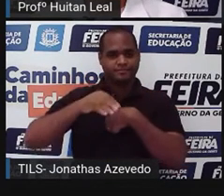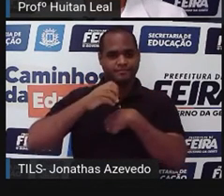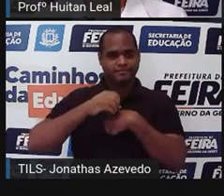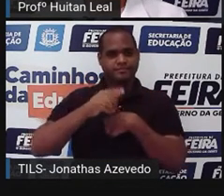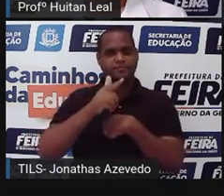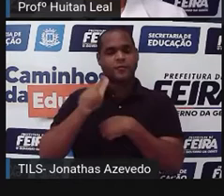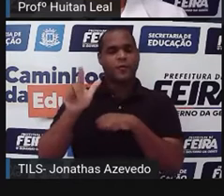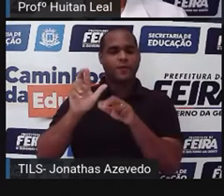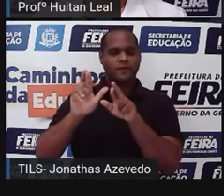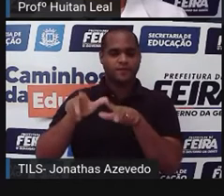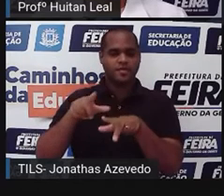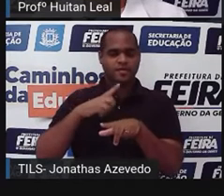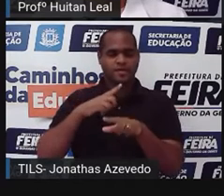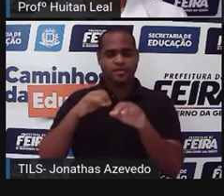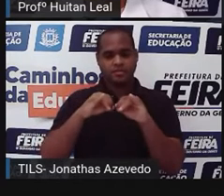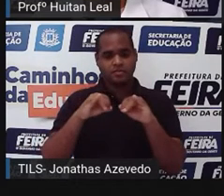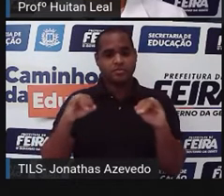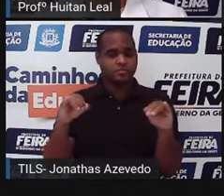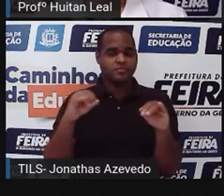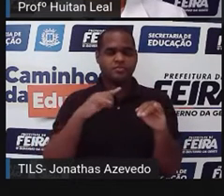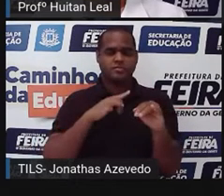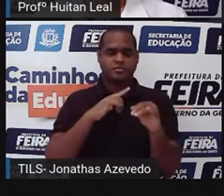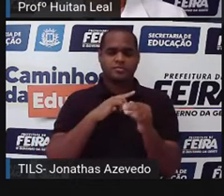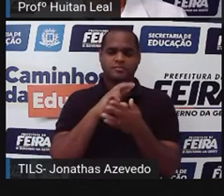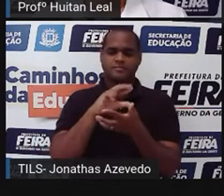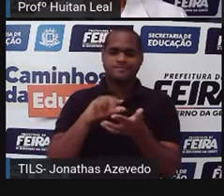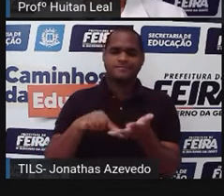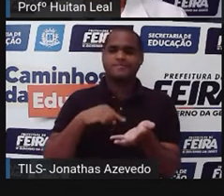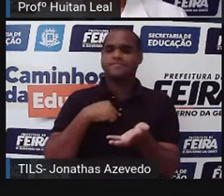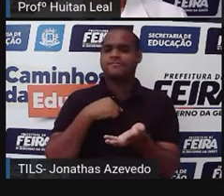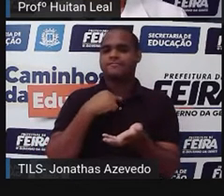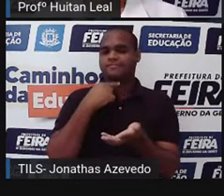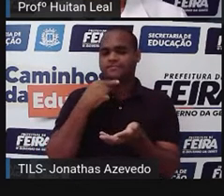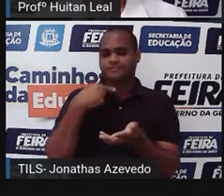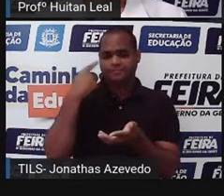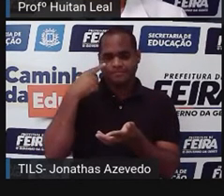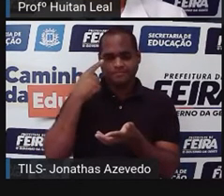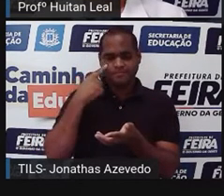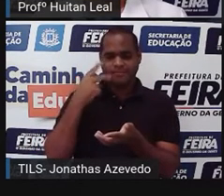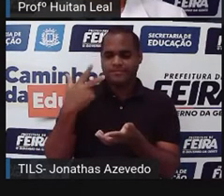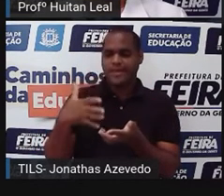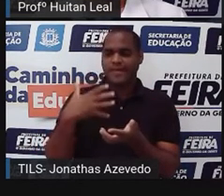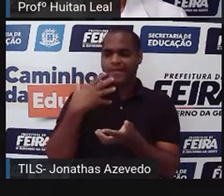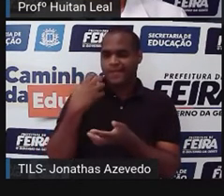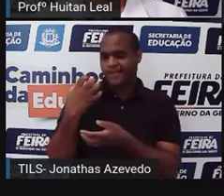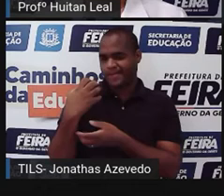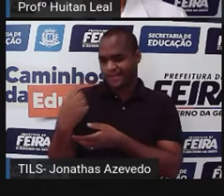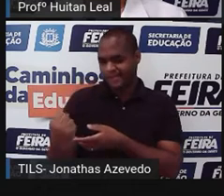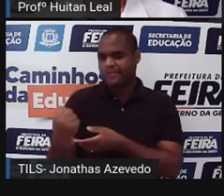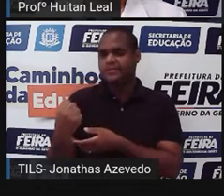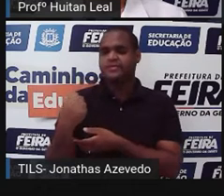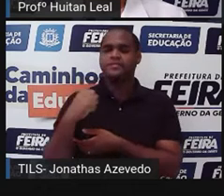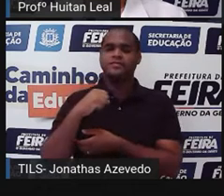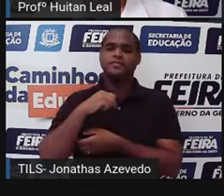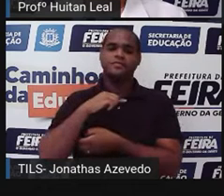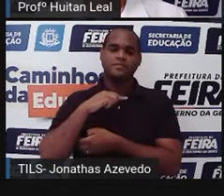traço da notícia que muitas vezes a gente chama de sensacionalismo pelos